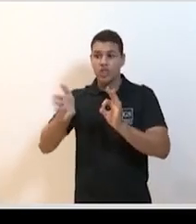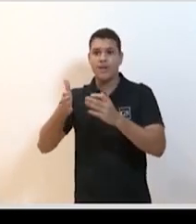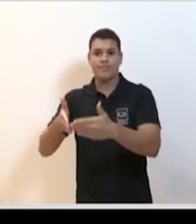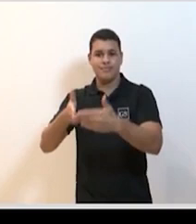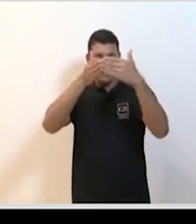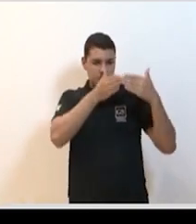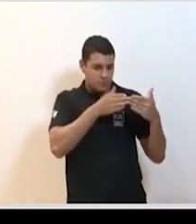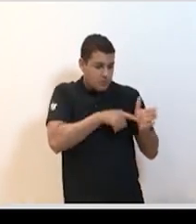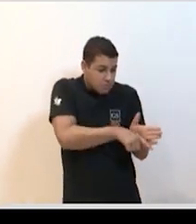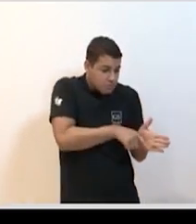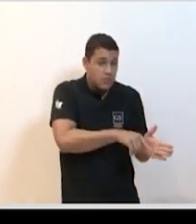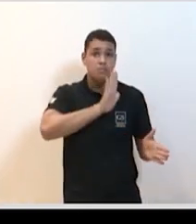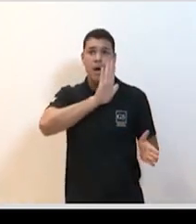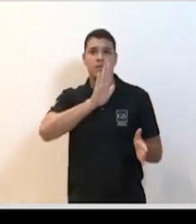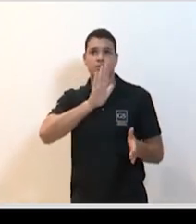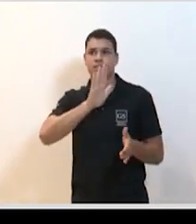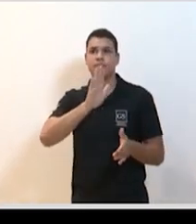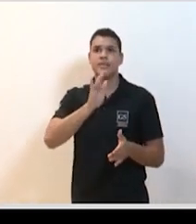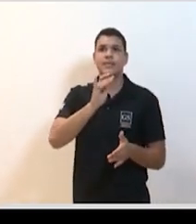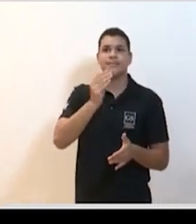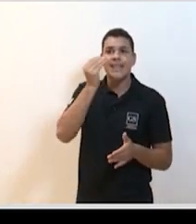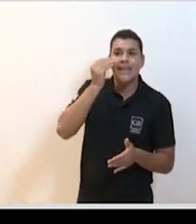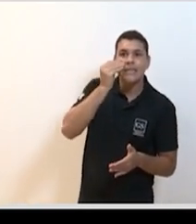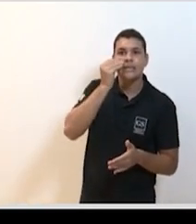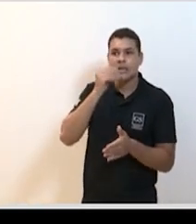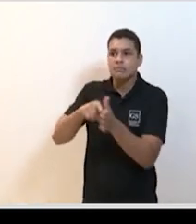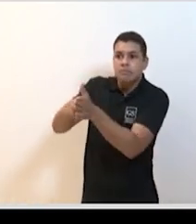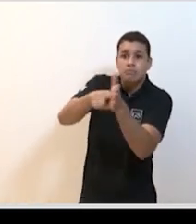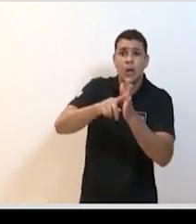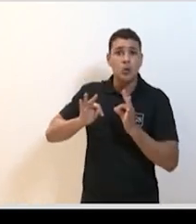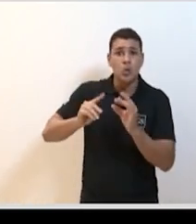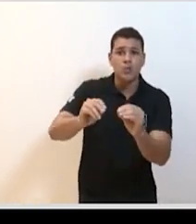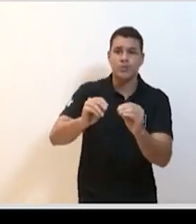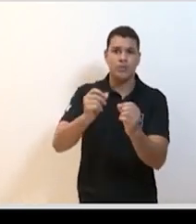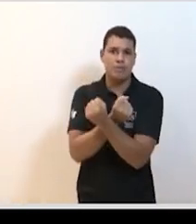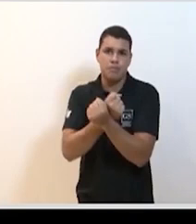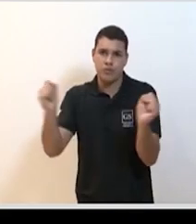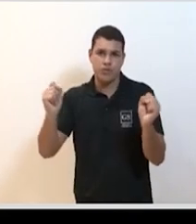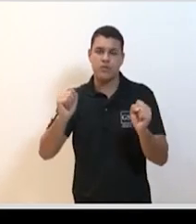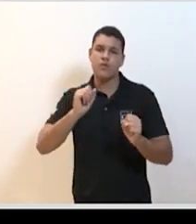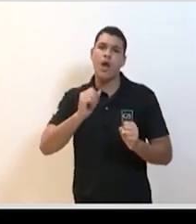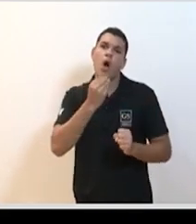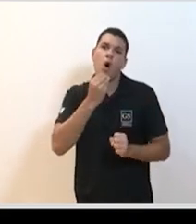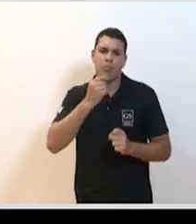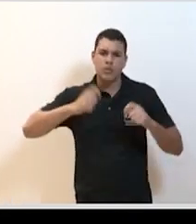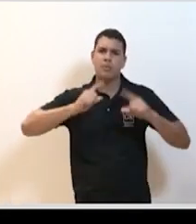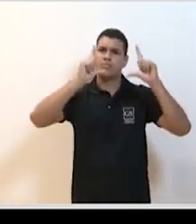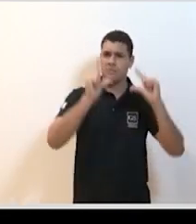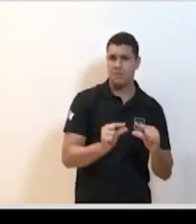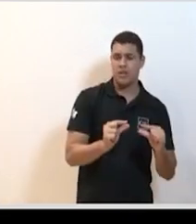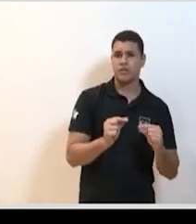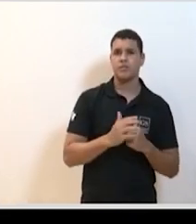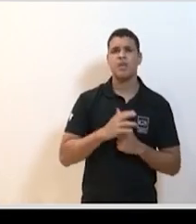porque a gente já não está testando todo mundo. A gente não consegue testar todo mundo. Então, provavelmente, essa taxa de letalidade é muito mais baixa do que isso. Eu estimo